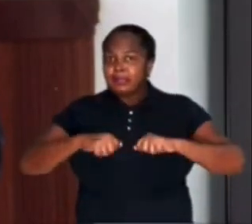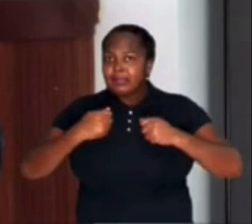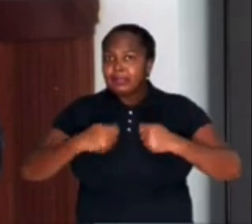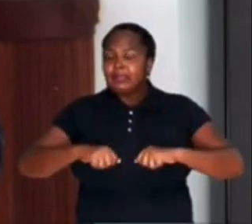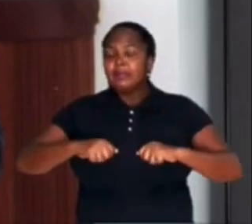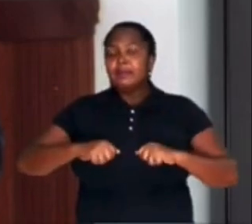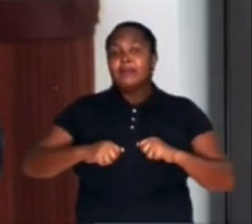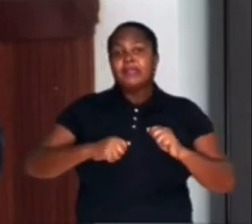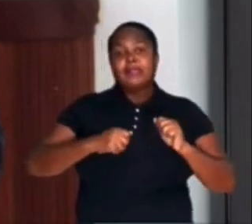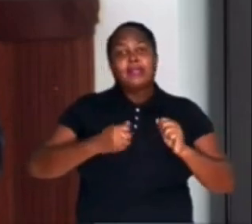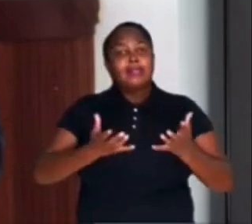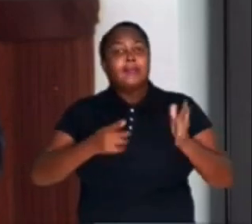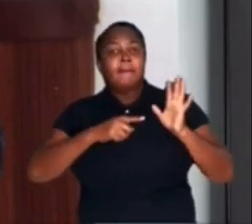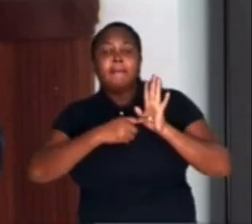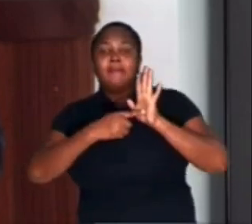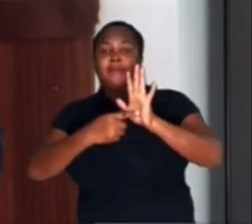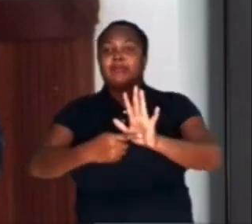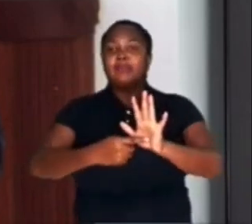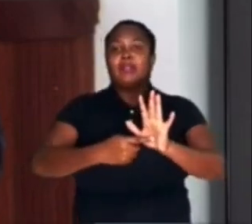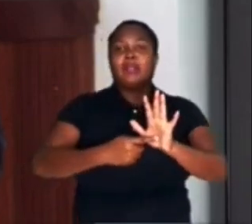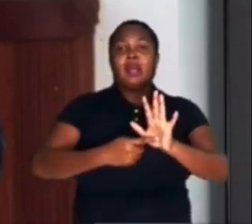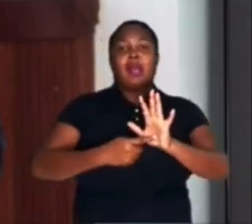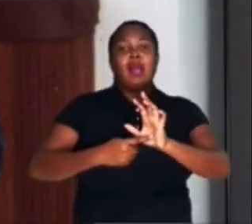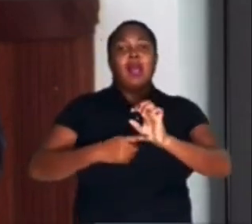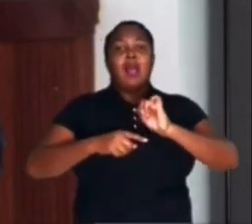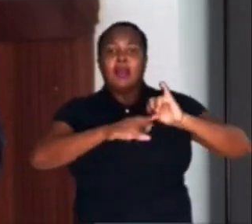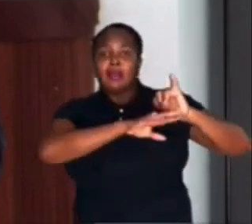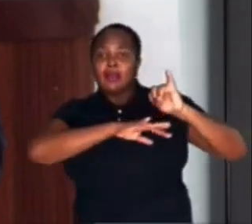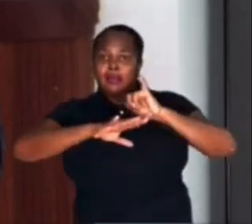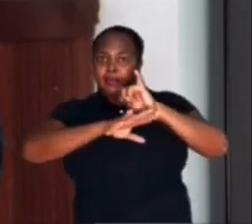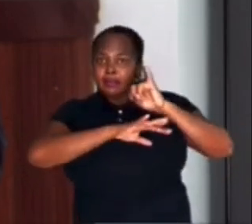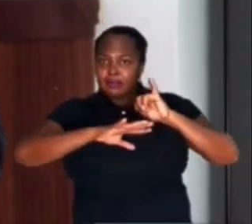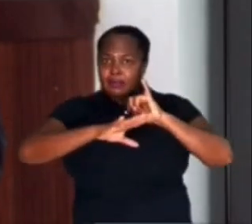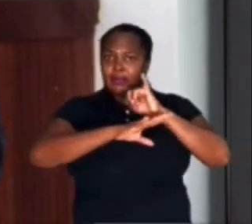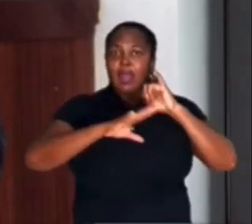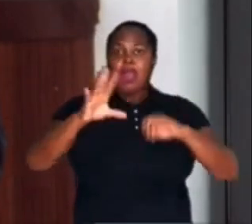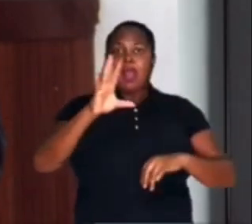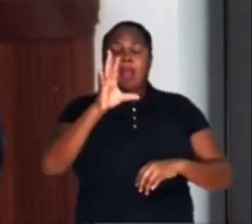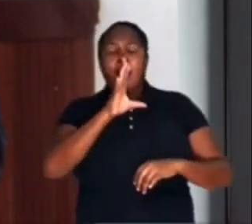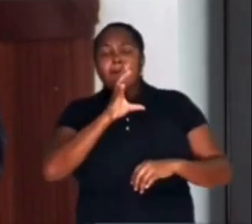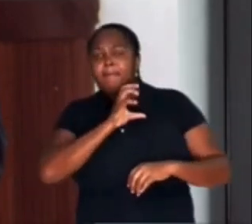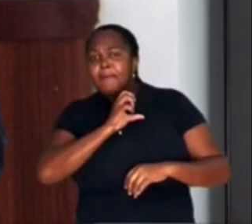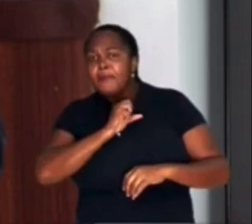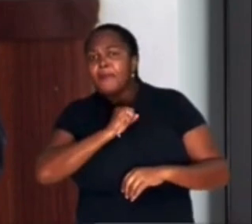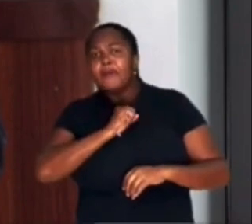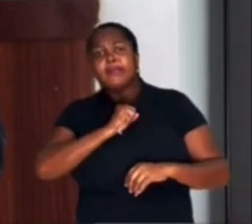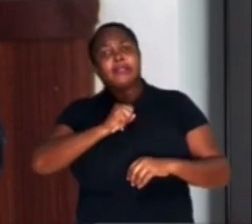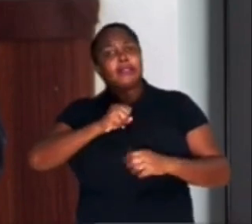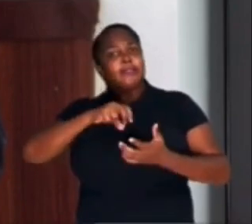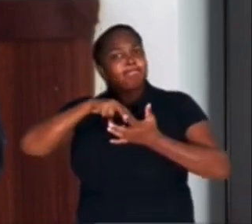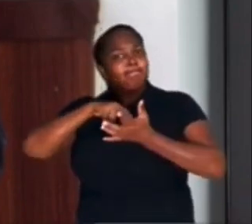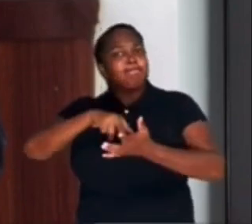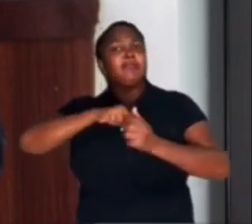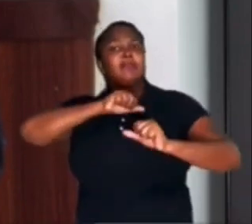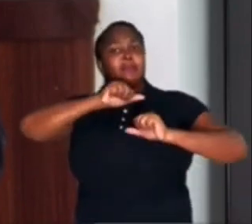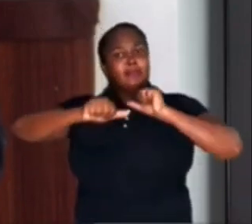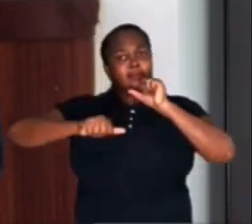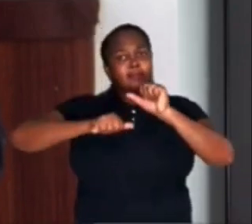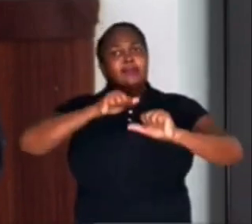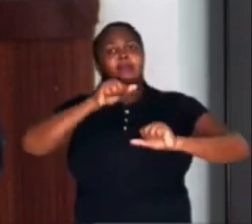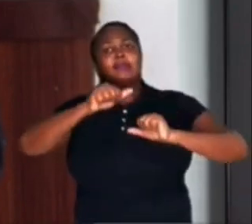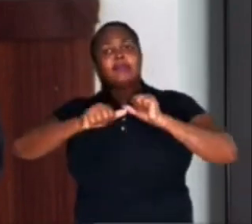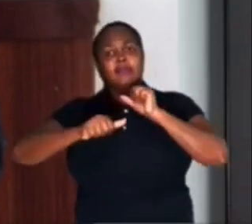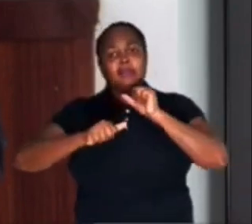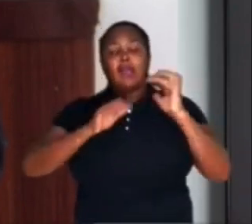município, por esta cidade de São Jorge dos Ilhéus, amor inabalável que se renova em cada